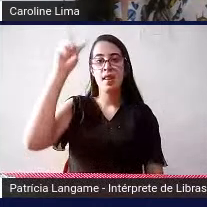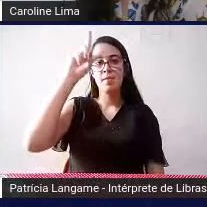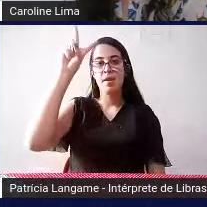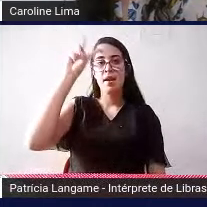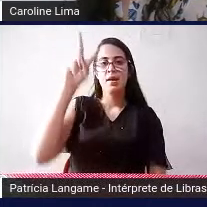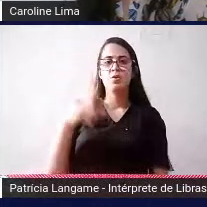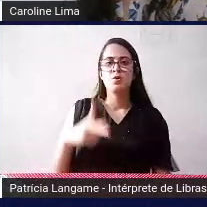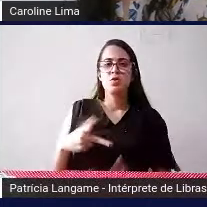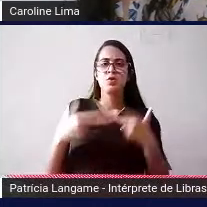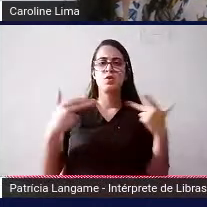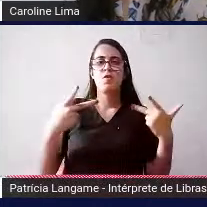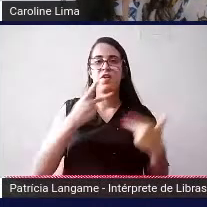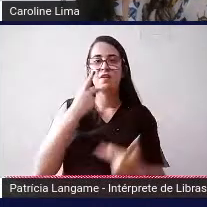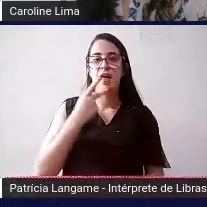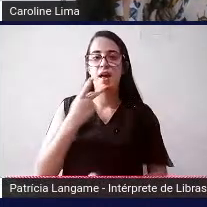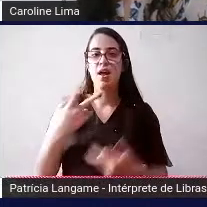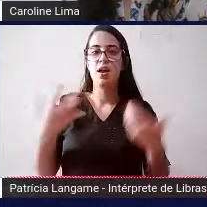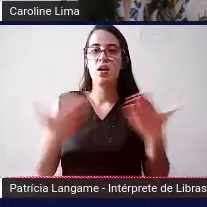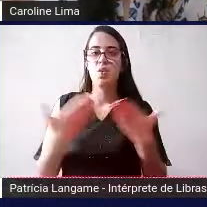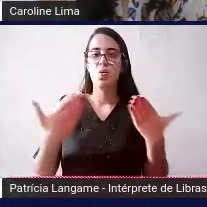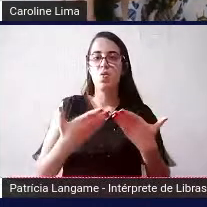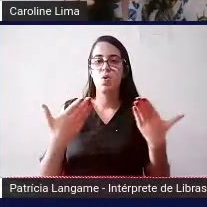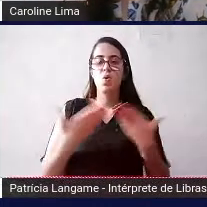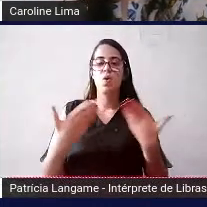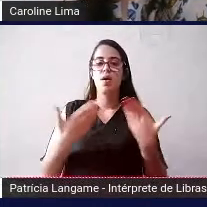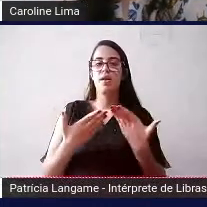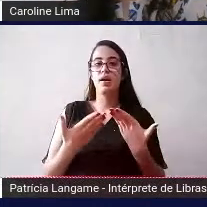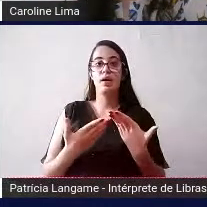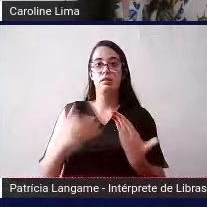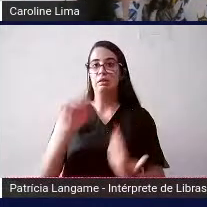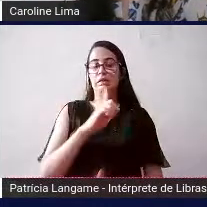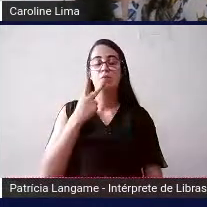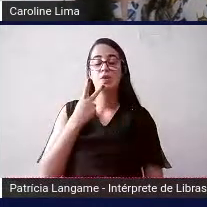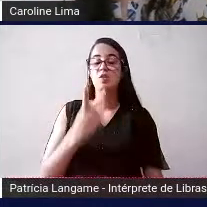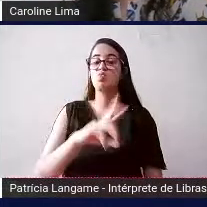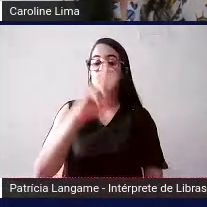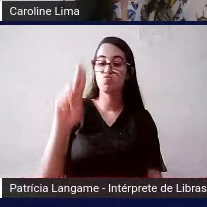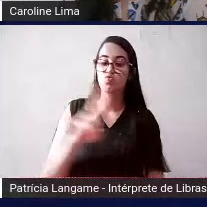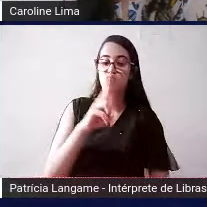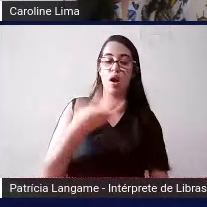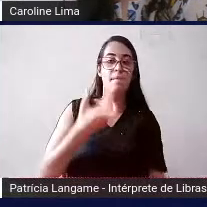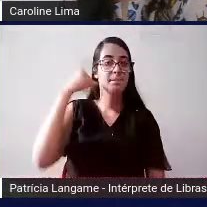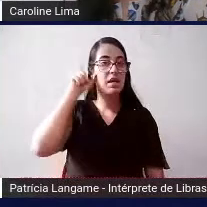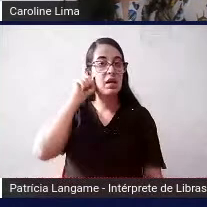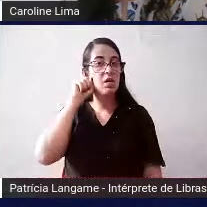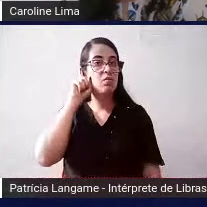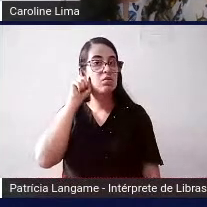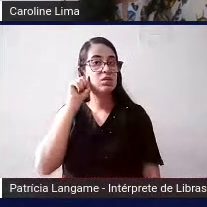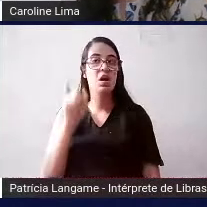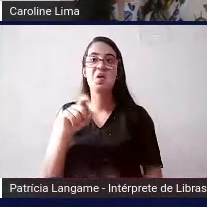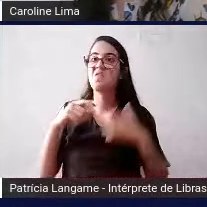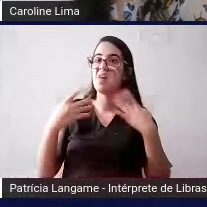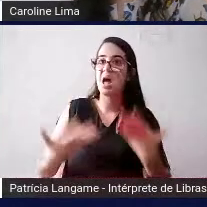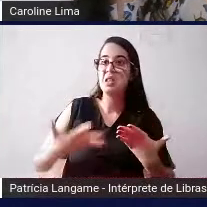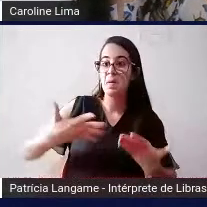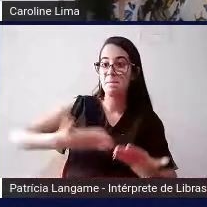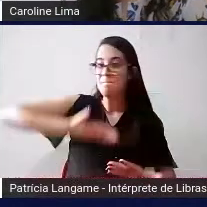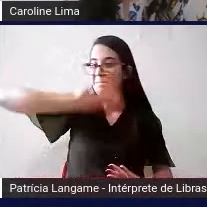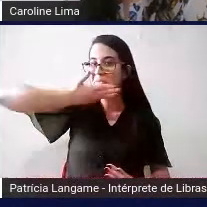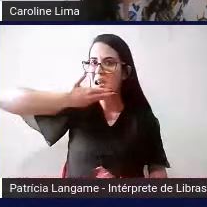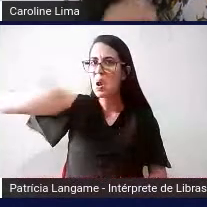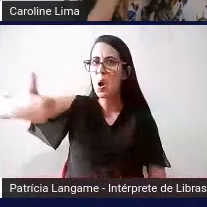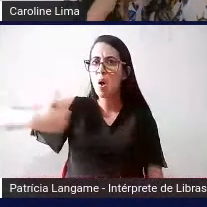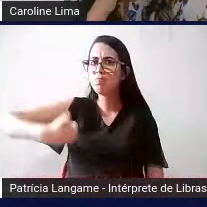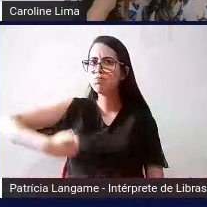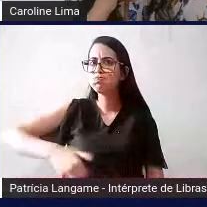falar agora eles não não quer dizer que com o uso desse aparelho a audição vai estar restabelecida ou